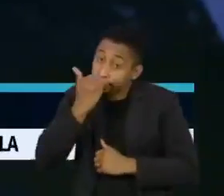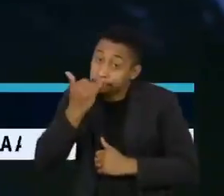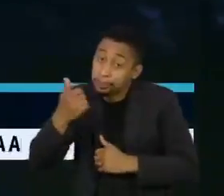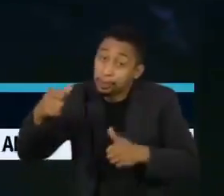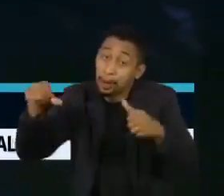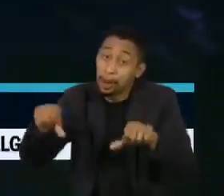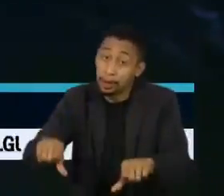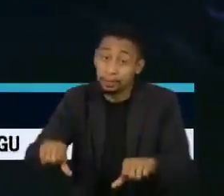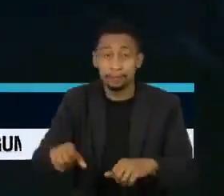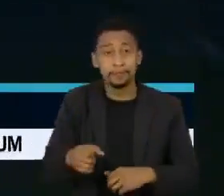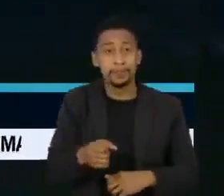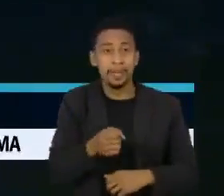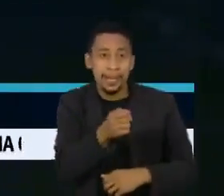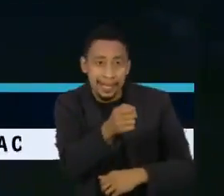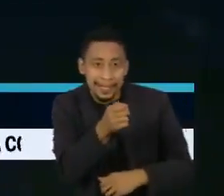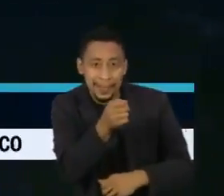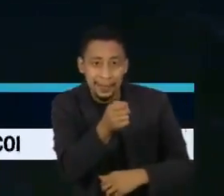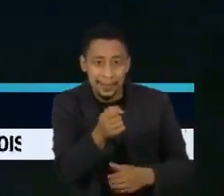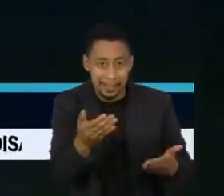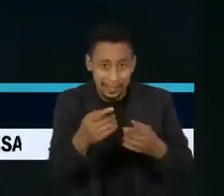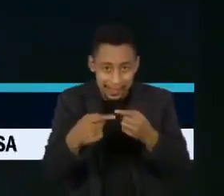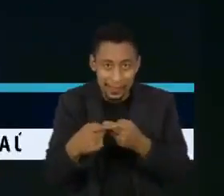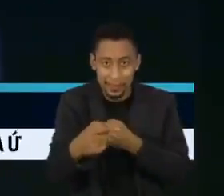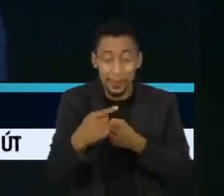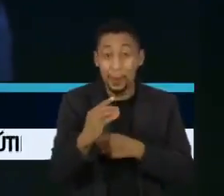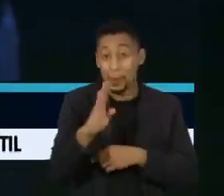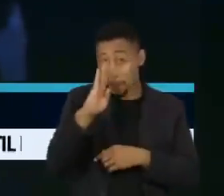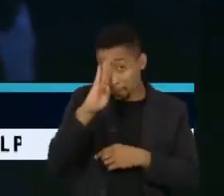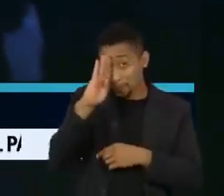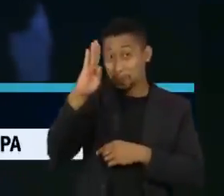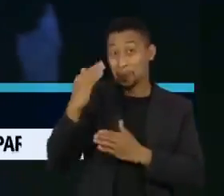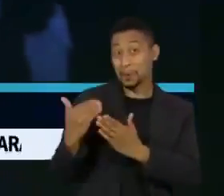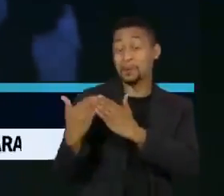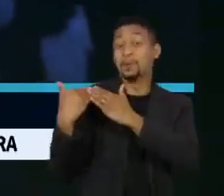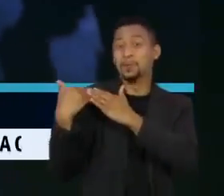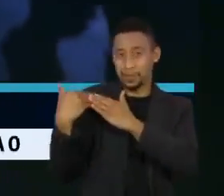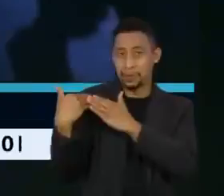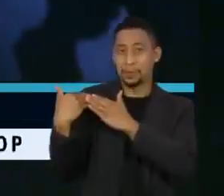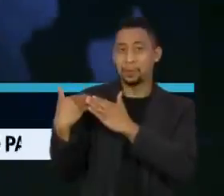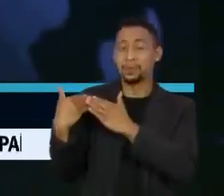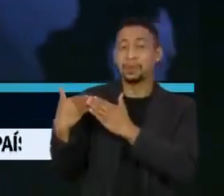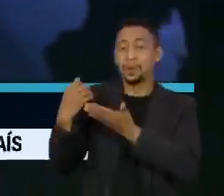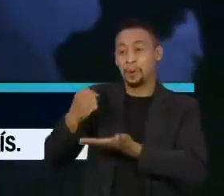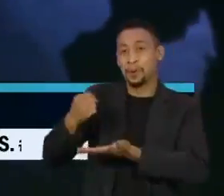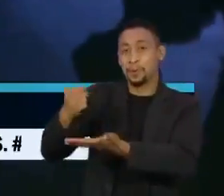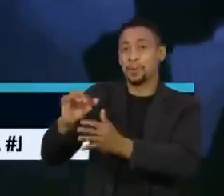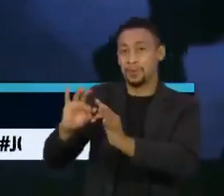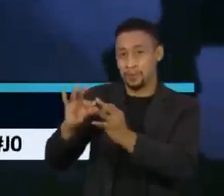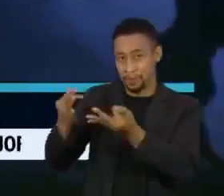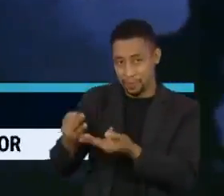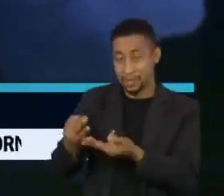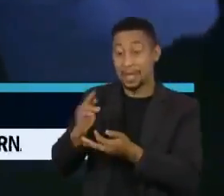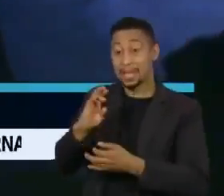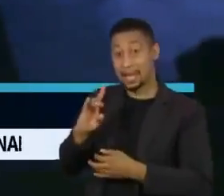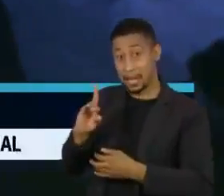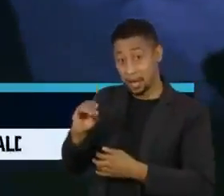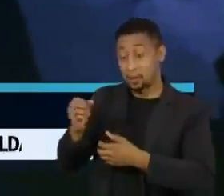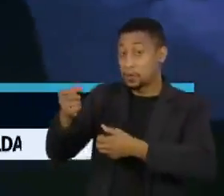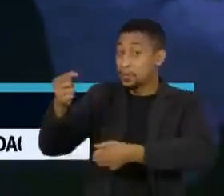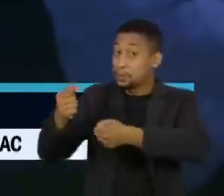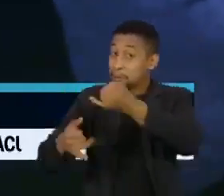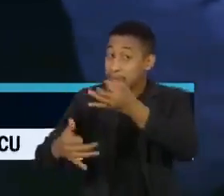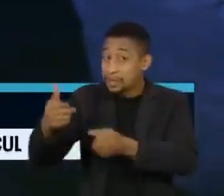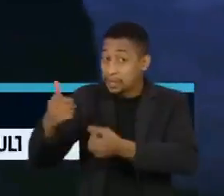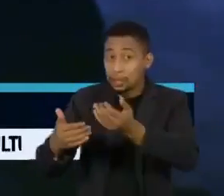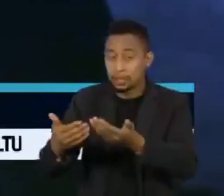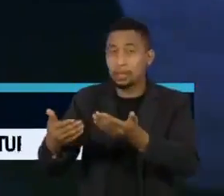A entrevista desta semana é com o principal mentor do Bolsa Família. O economista e professor Ricardo Paz de Barros fala sobre o programa